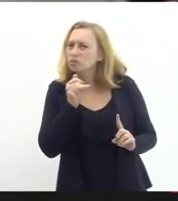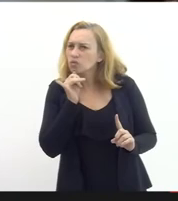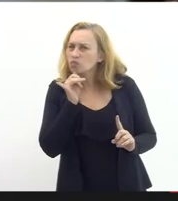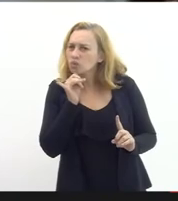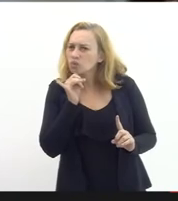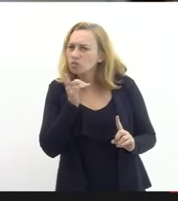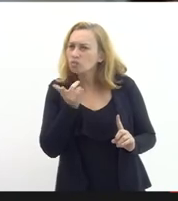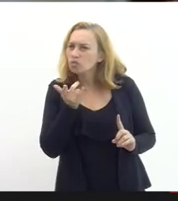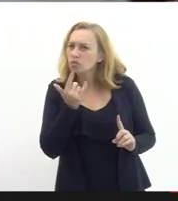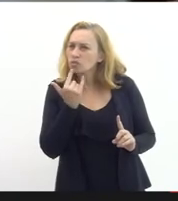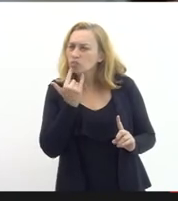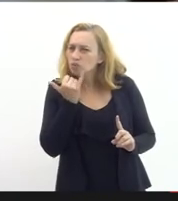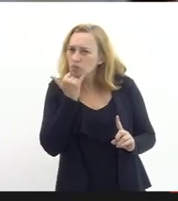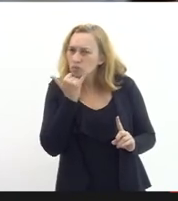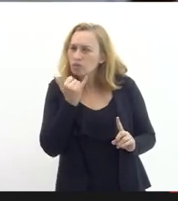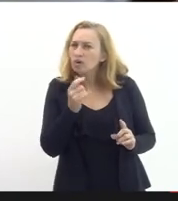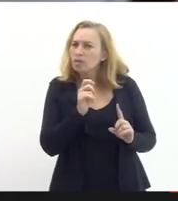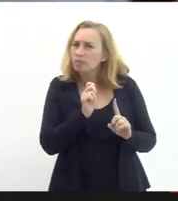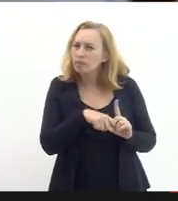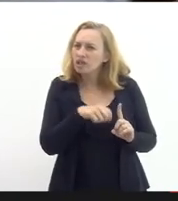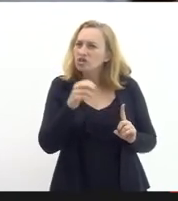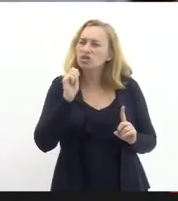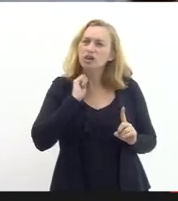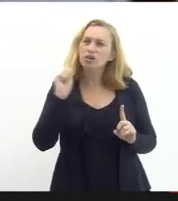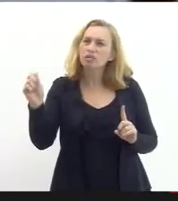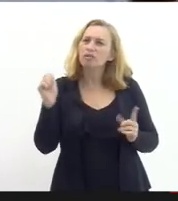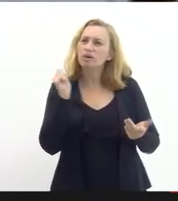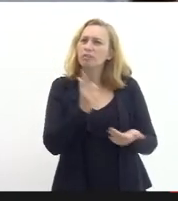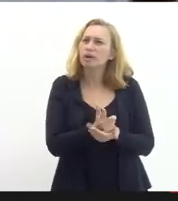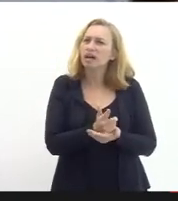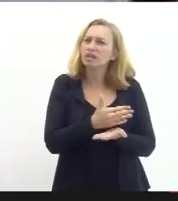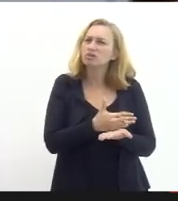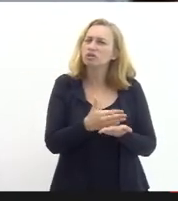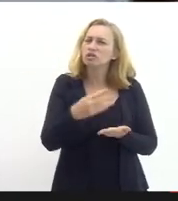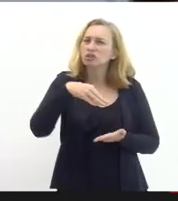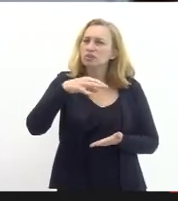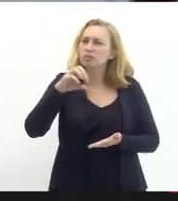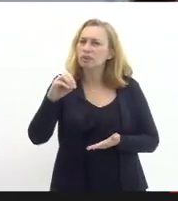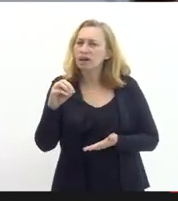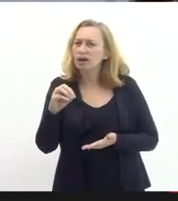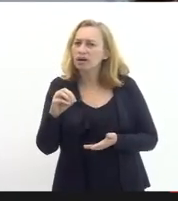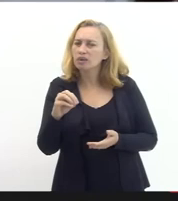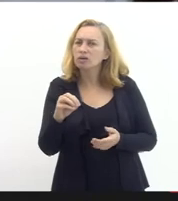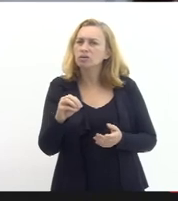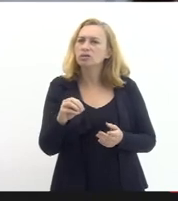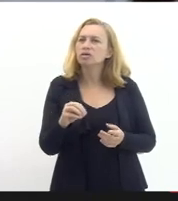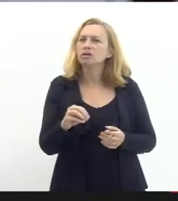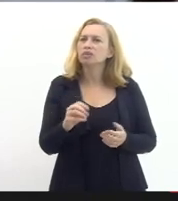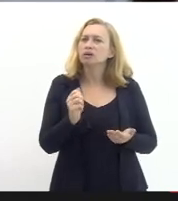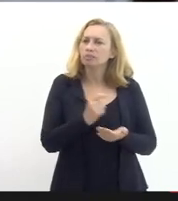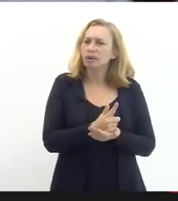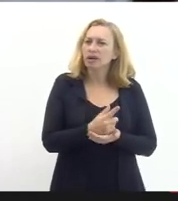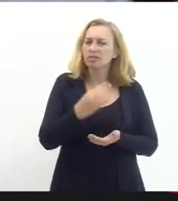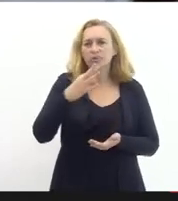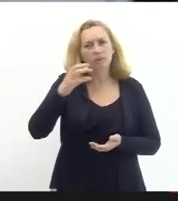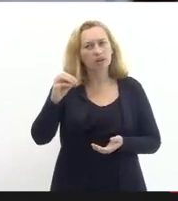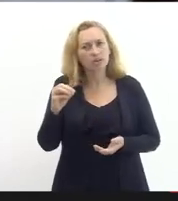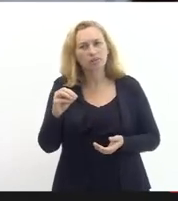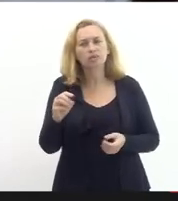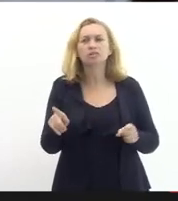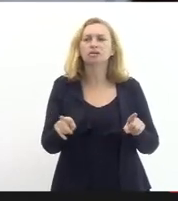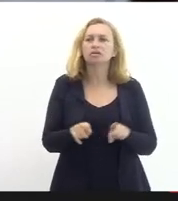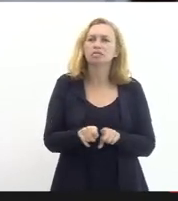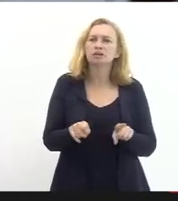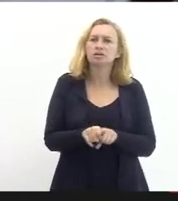foi reajustado para o mês de abril que vai ser pago agora no início de maio retroativo a março e teve um